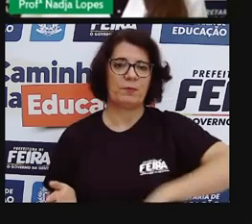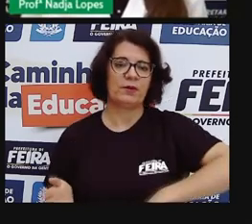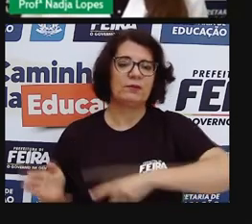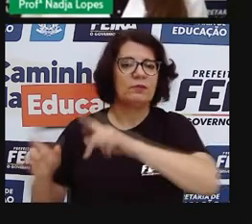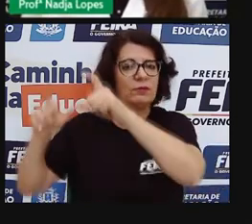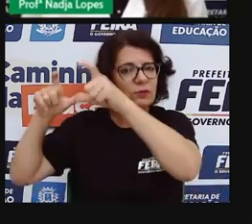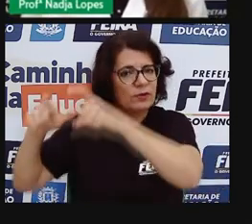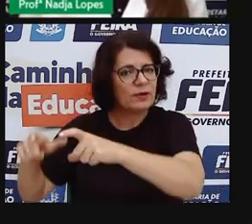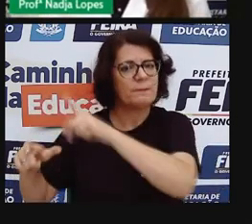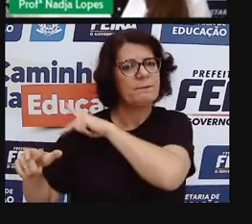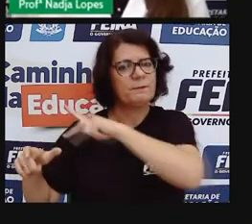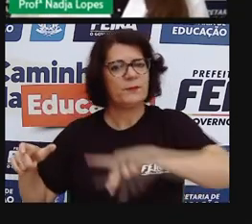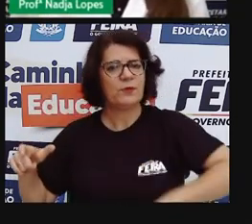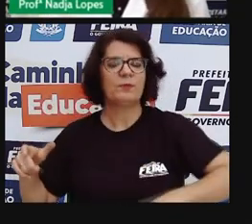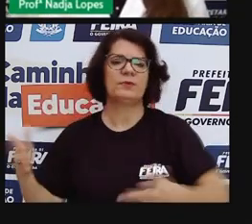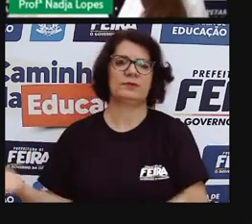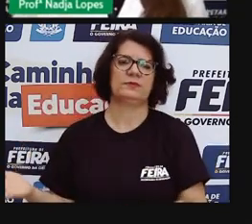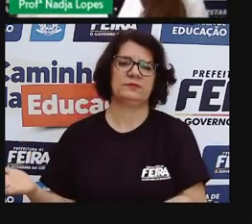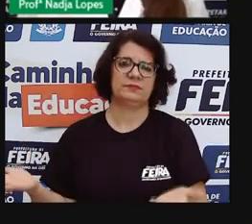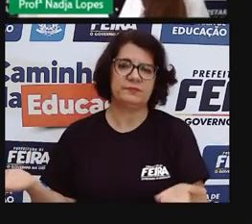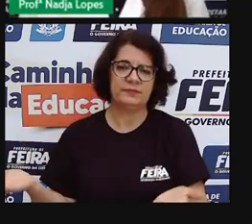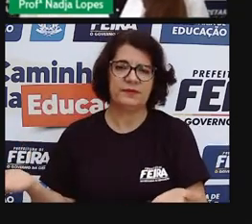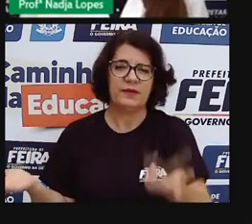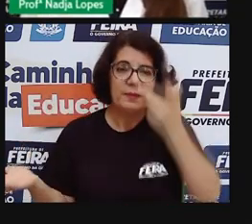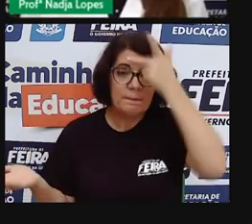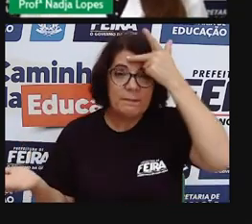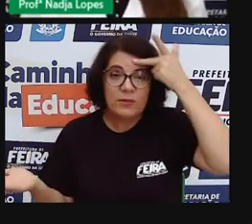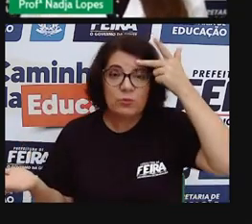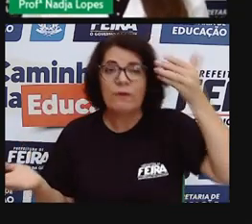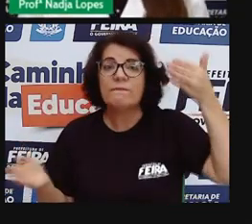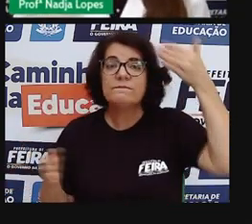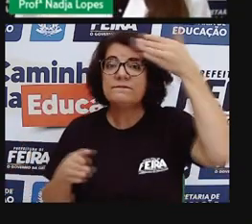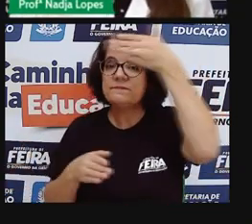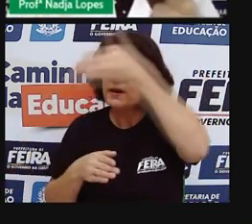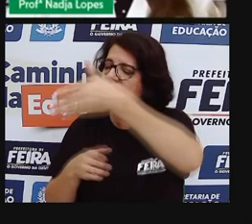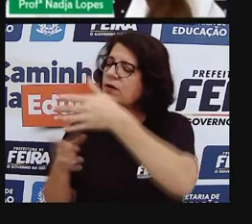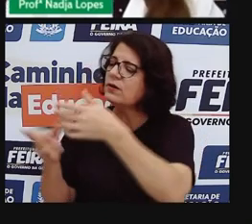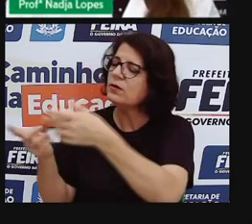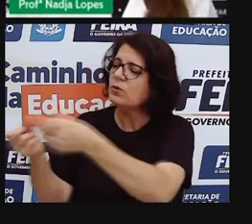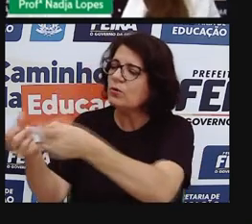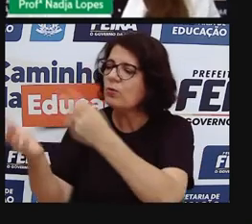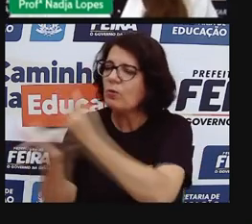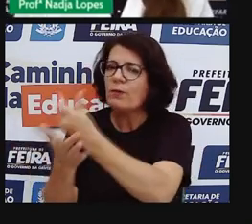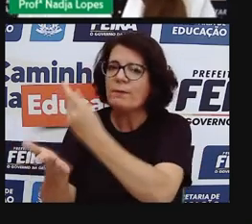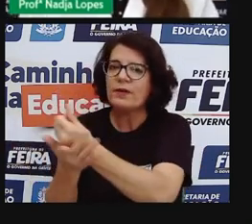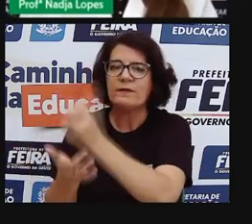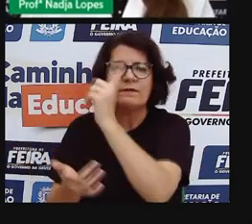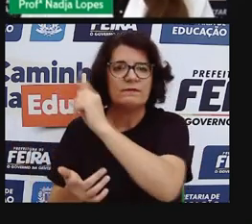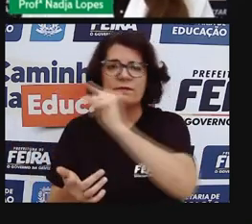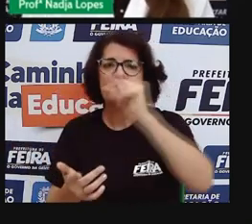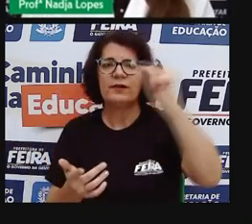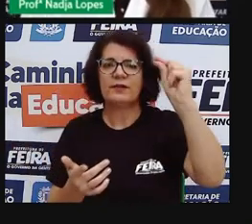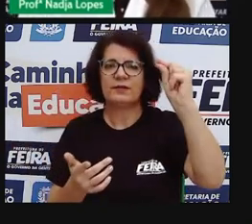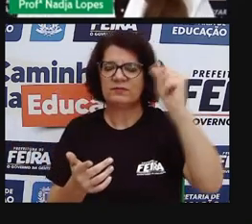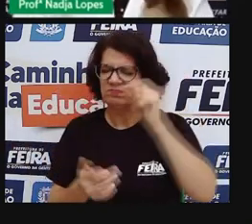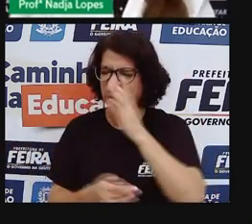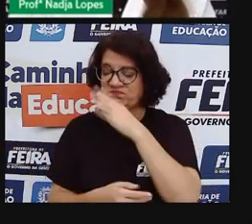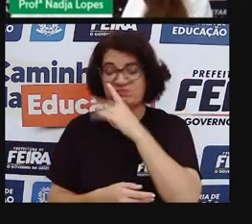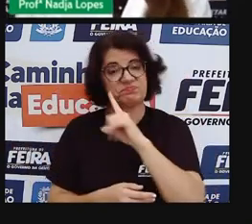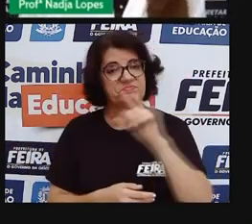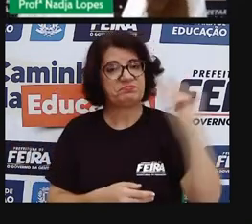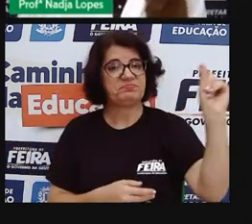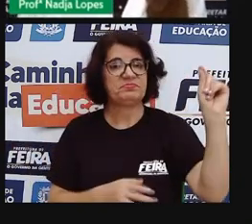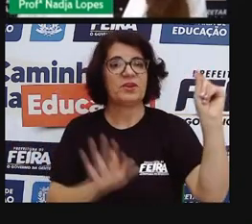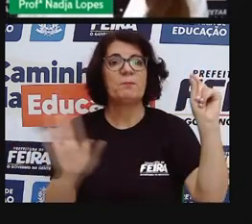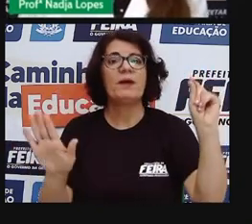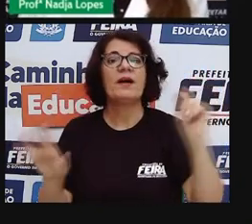do seu tempo trabalhando ali, a pessoa que está comprando, está ali, vem, compra e vai embora, é desagradável, mas quem está ali